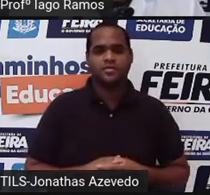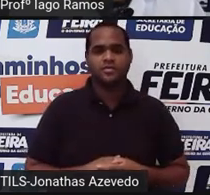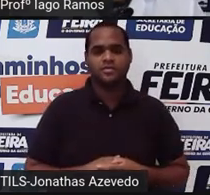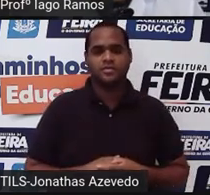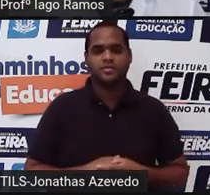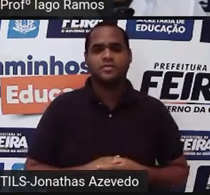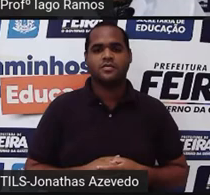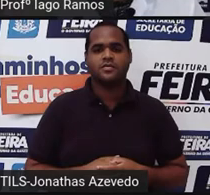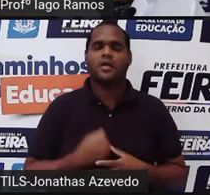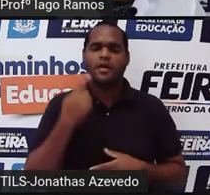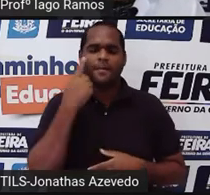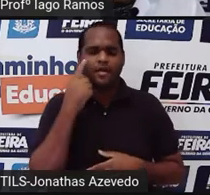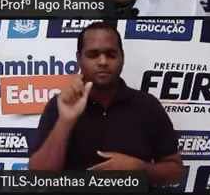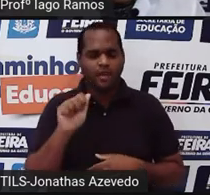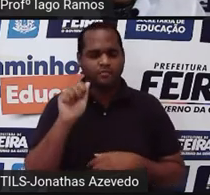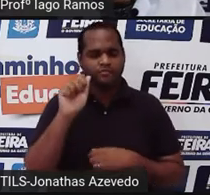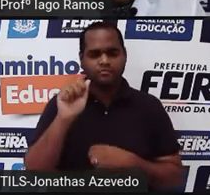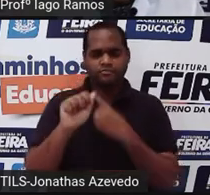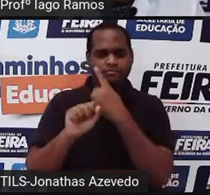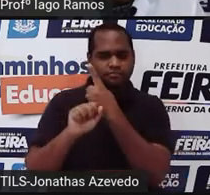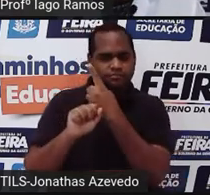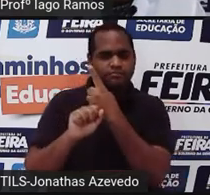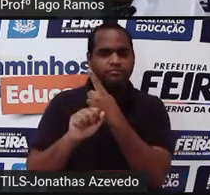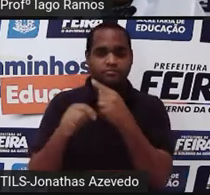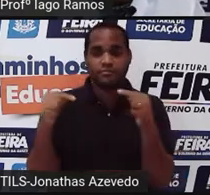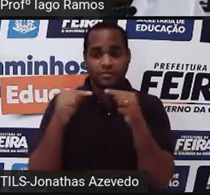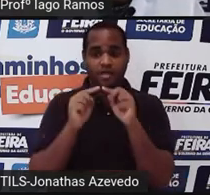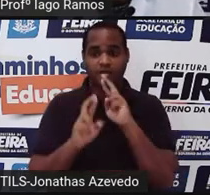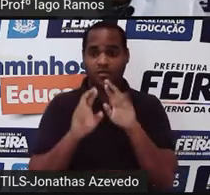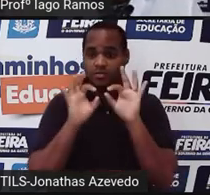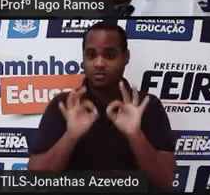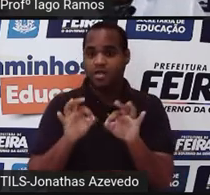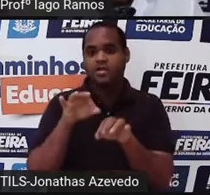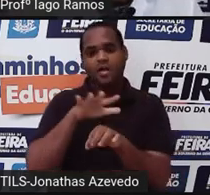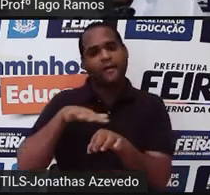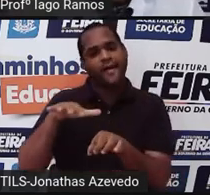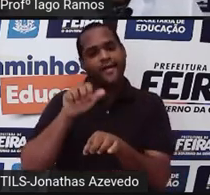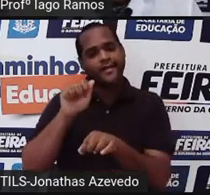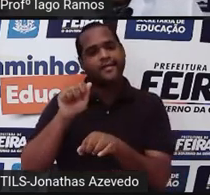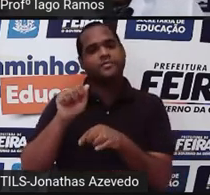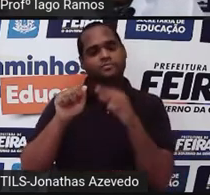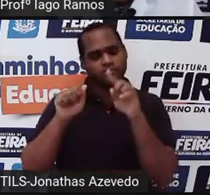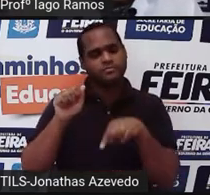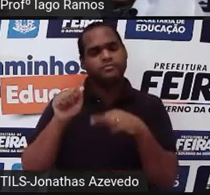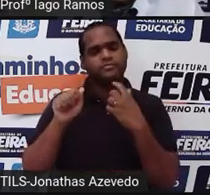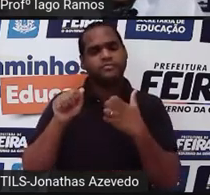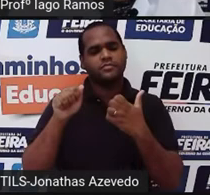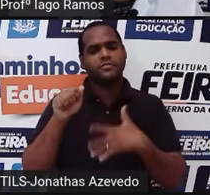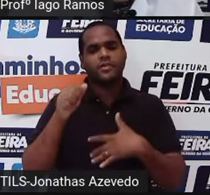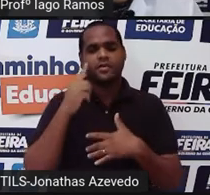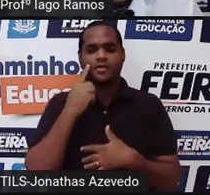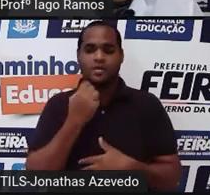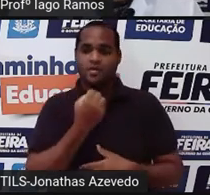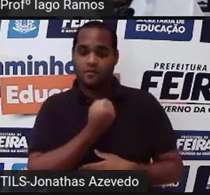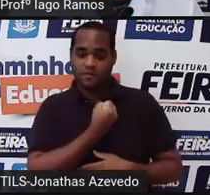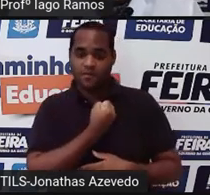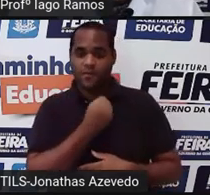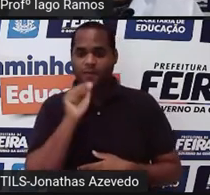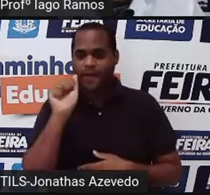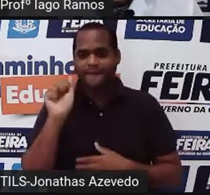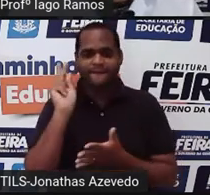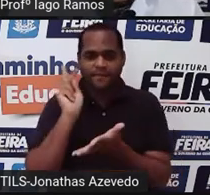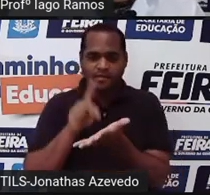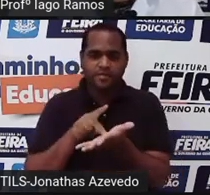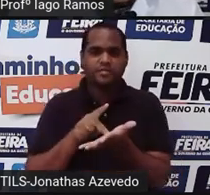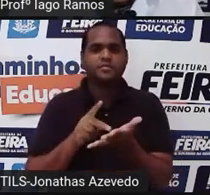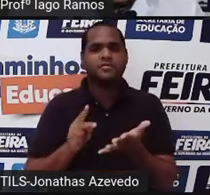Pensando naquele a elevado a um, onde o resultado é o próprio a, tá? Lembrando que a é um número real, a gente